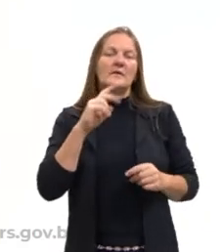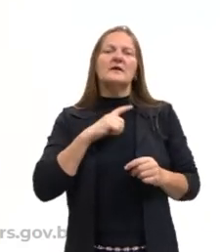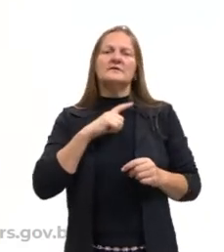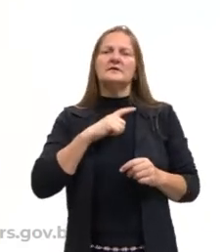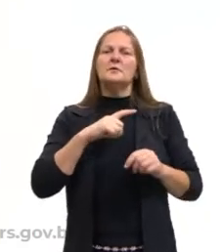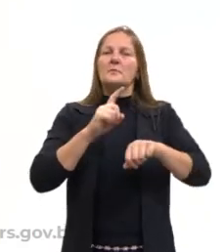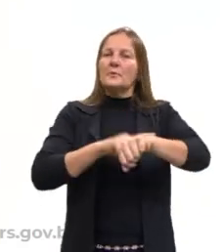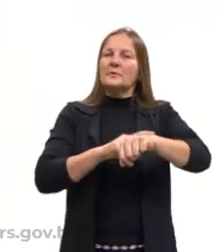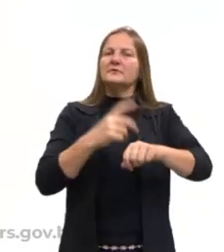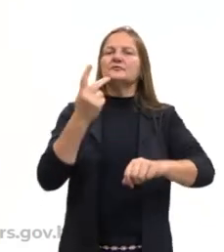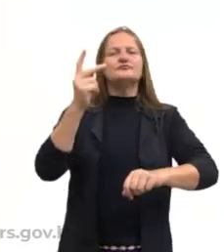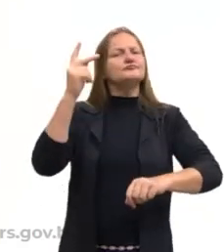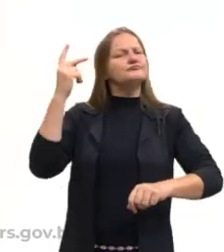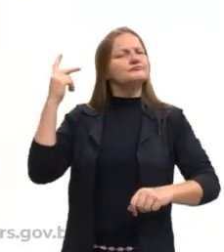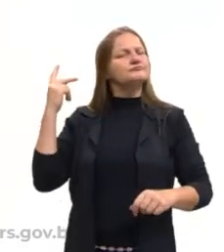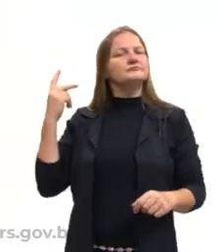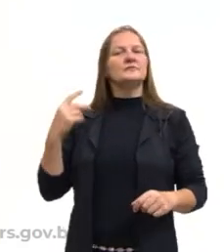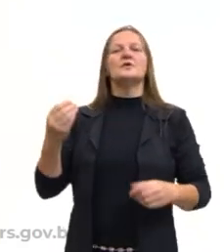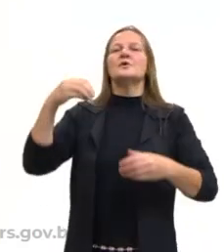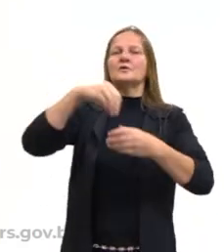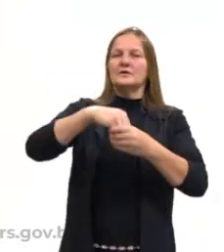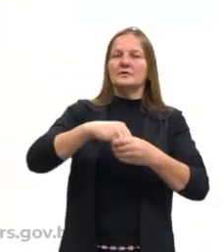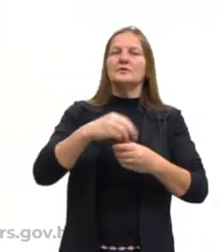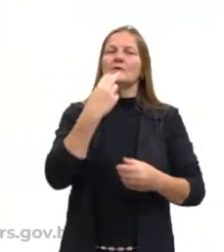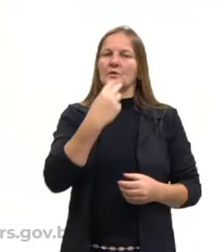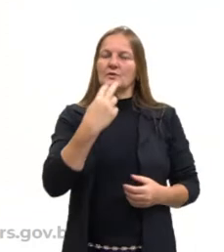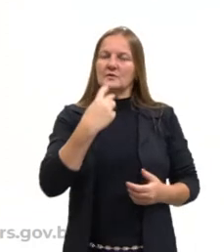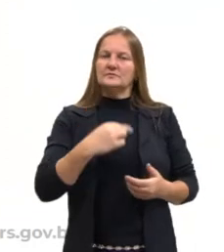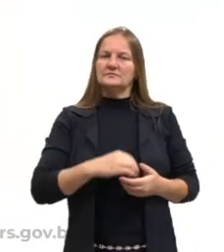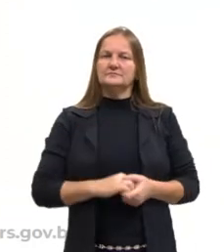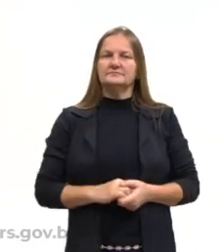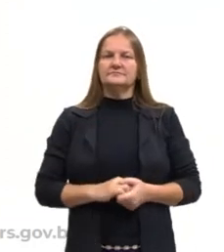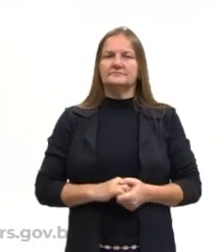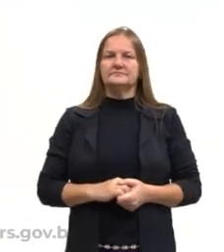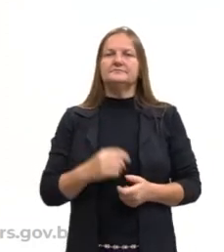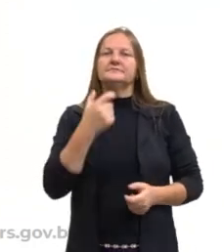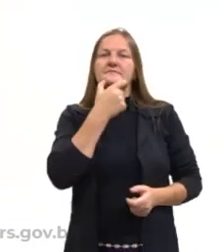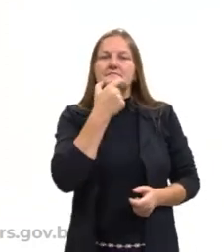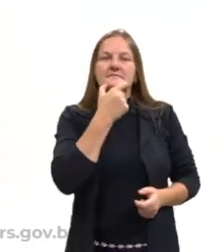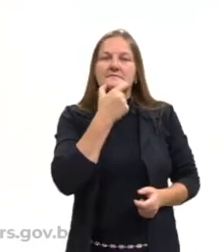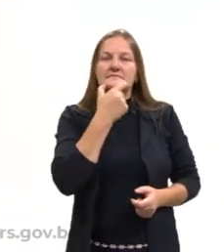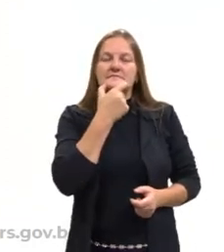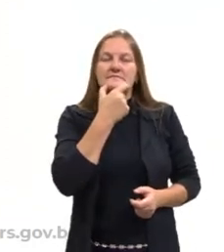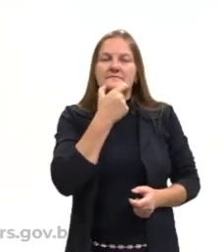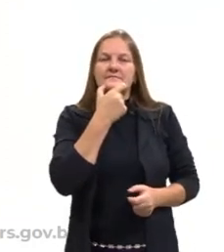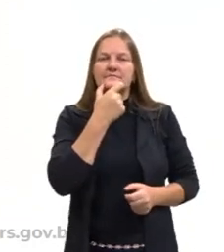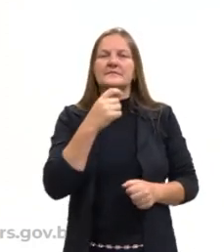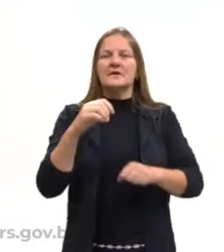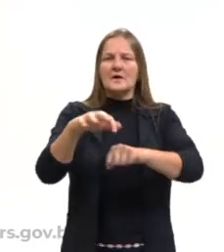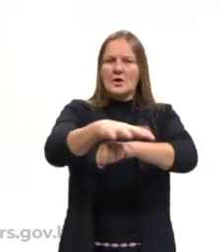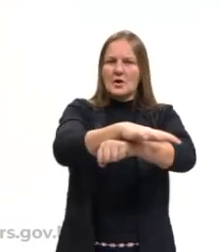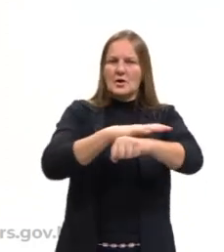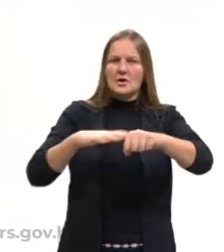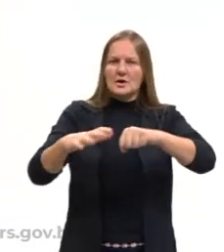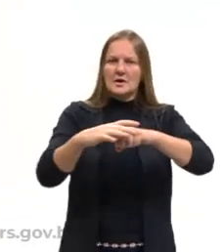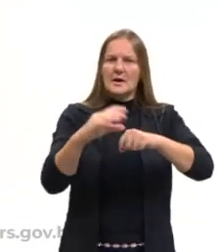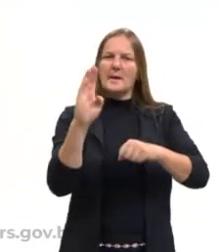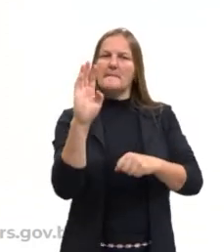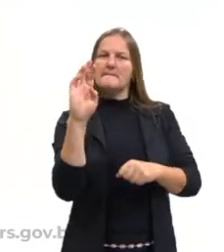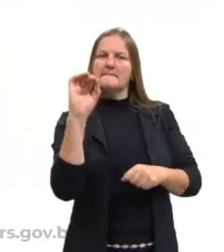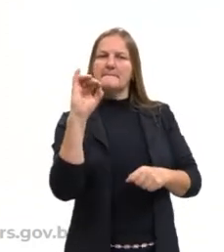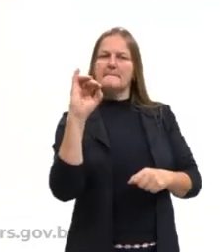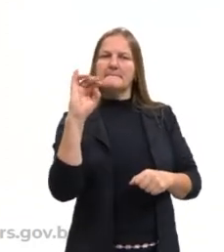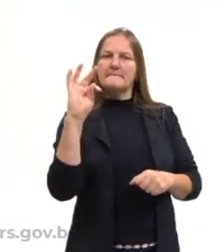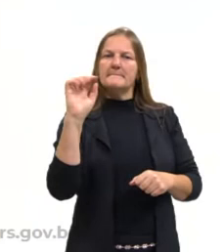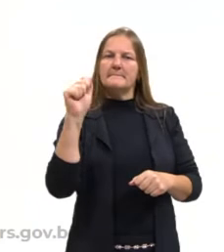certo momento histórico na língua inglesa, na Inglaterra, na ilha britânica, em que houve a